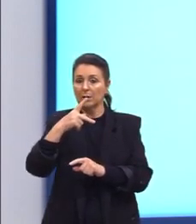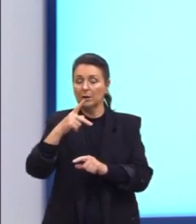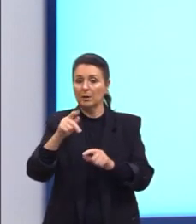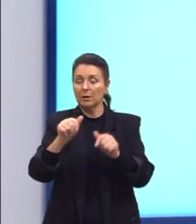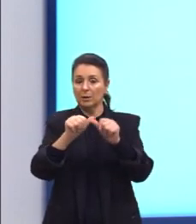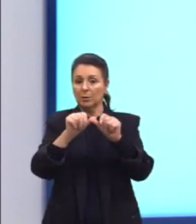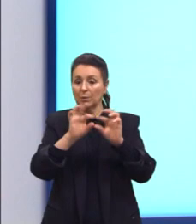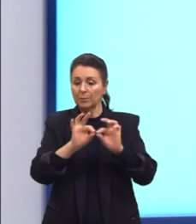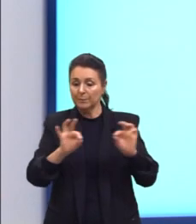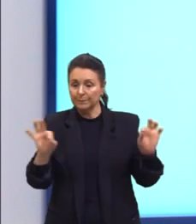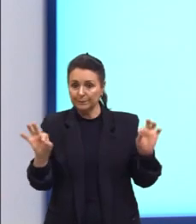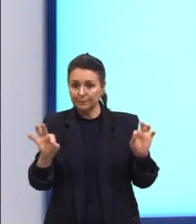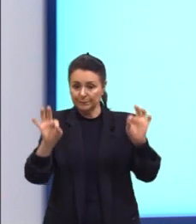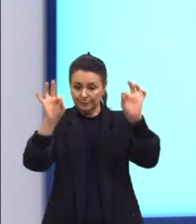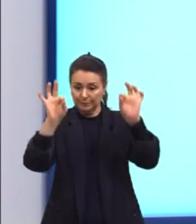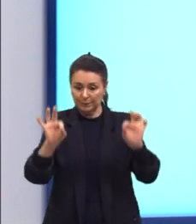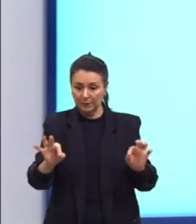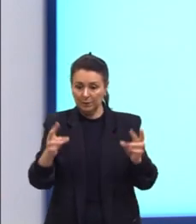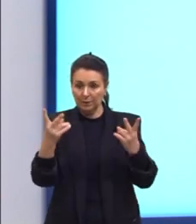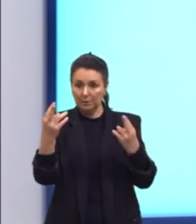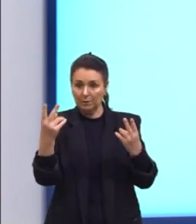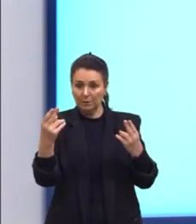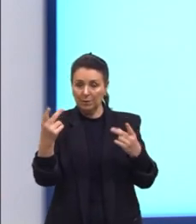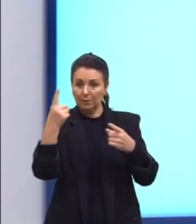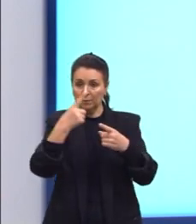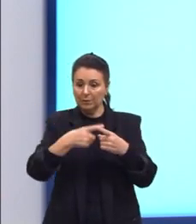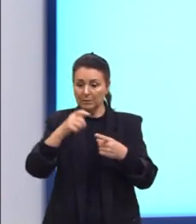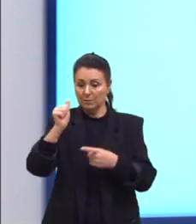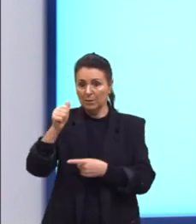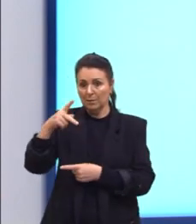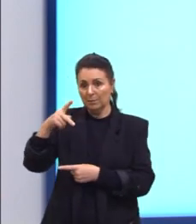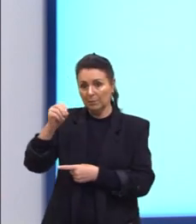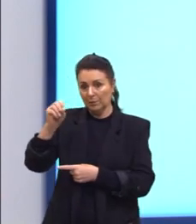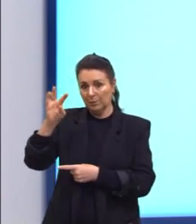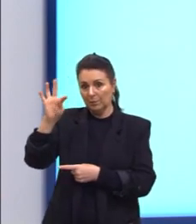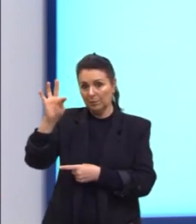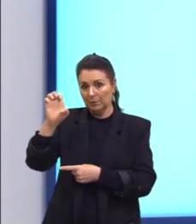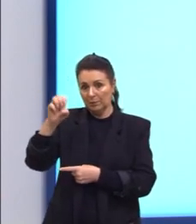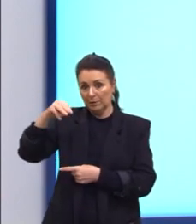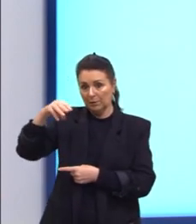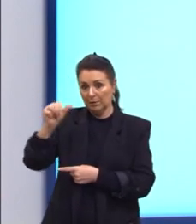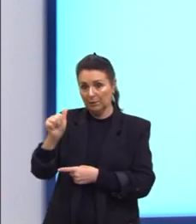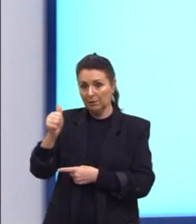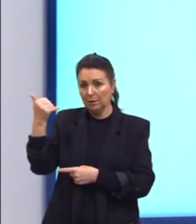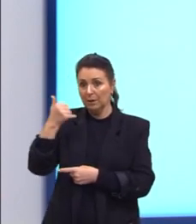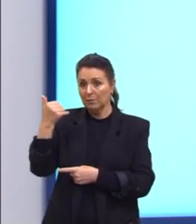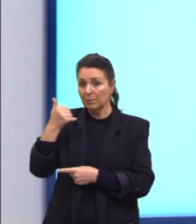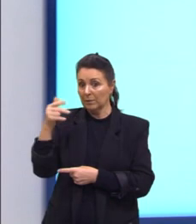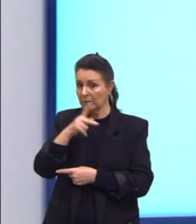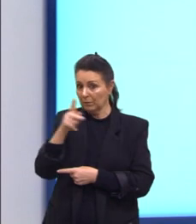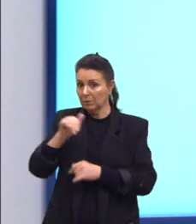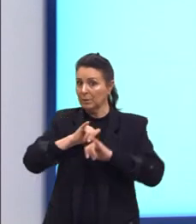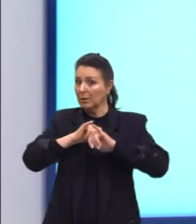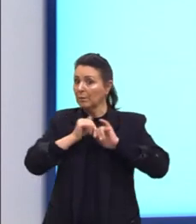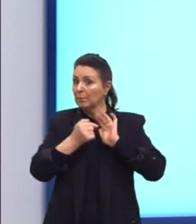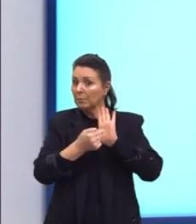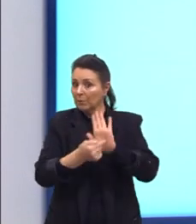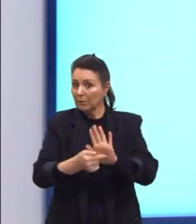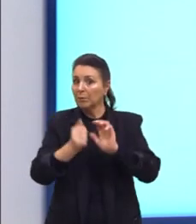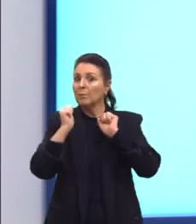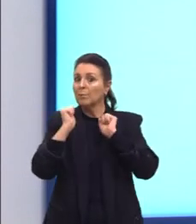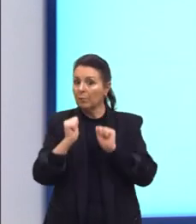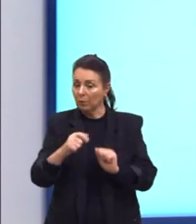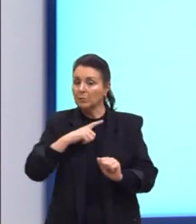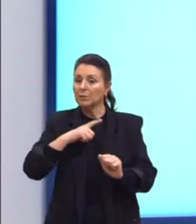dividido por dois, vezes o apótema. Eu trouxe essa informação para vocês porque pode cair em uma questão